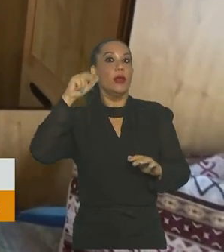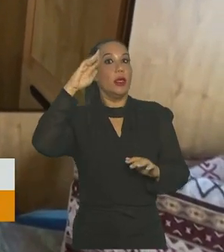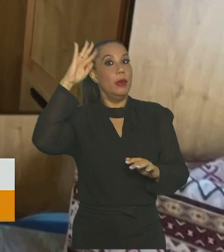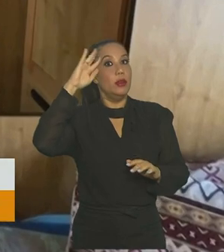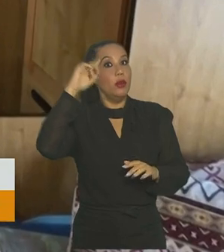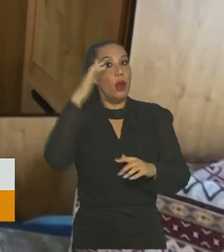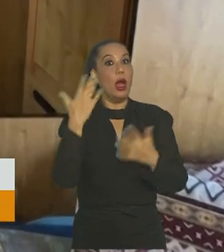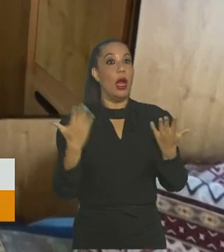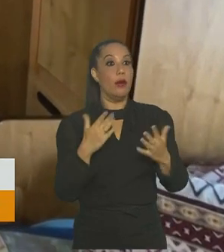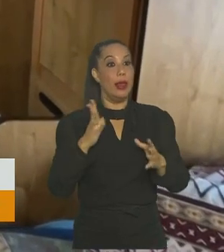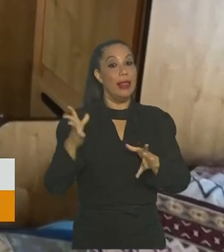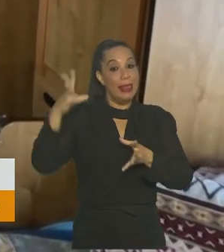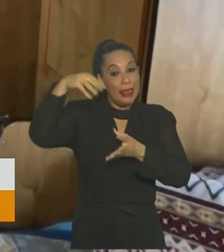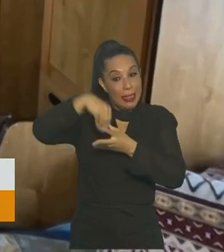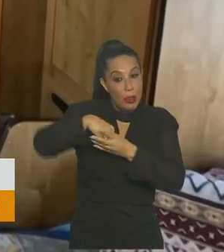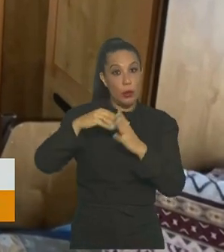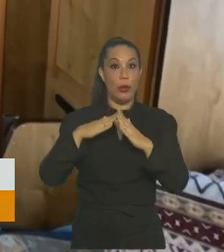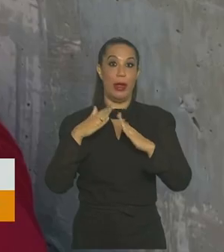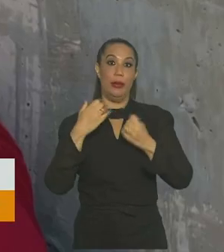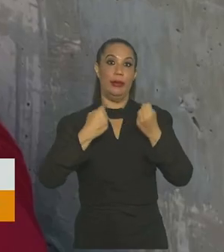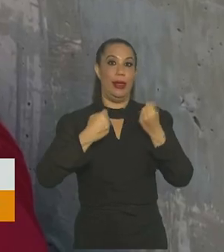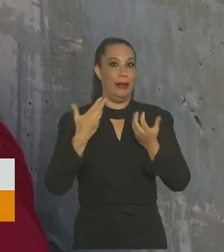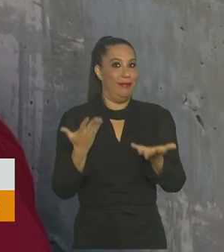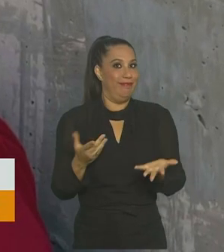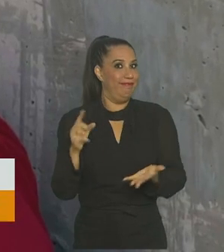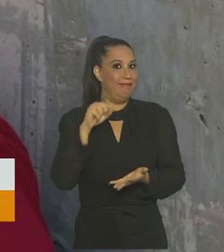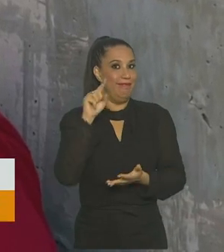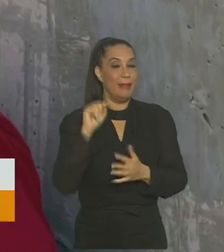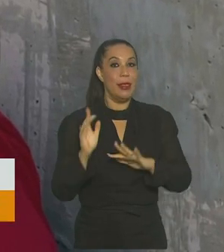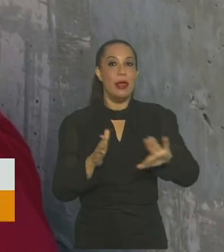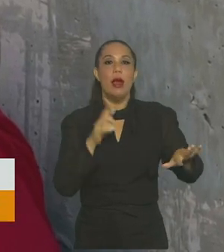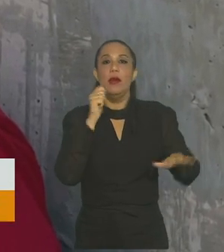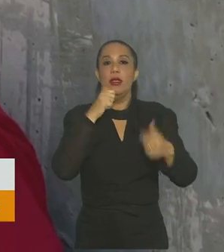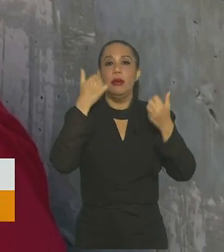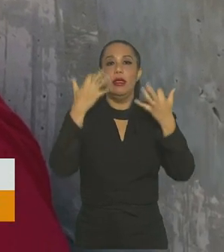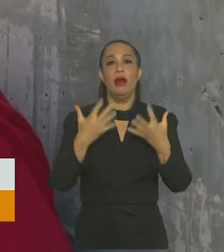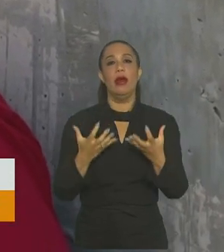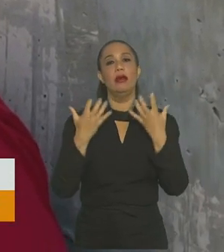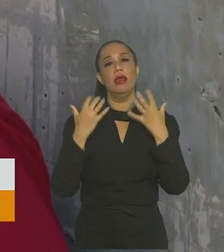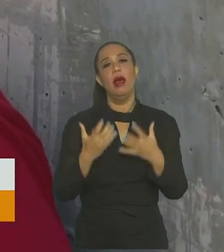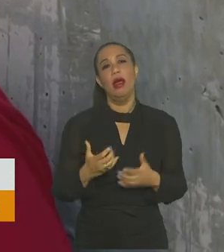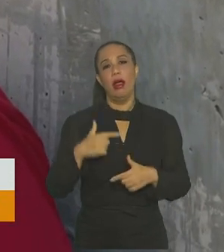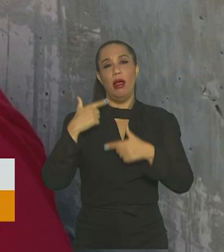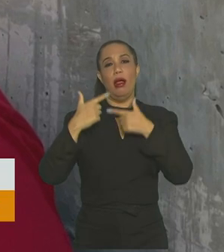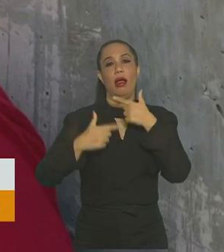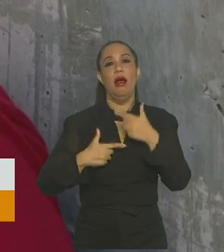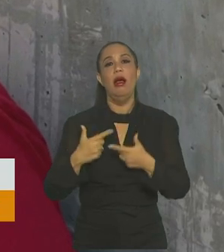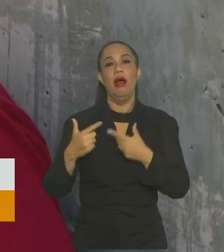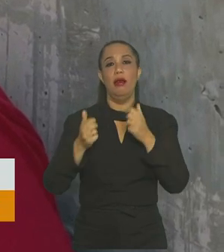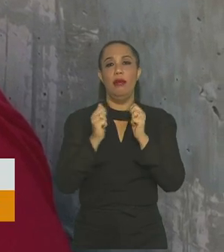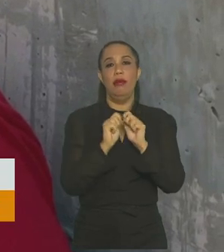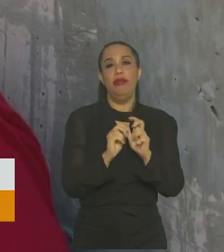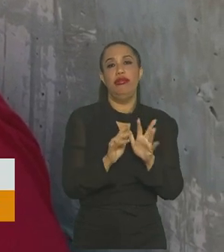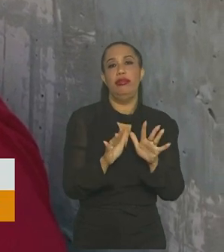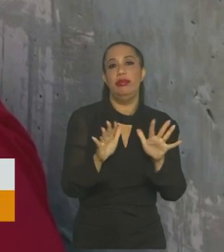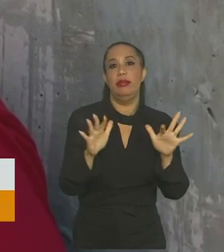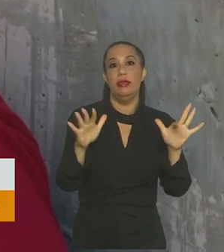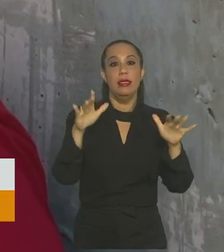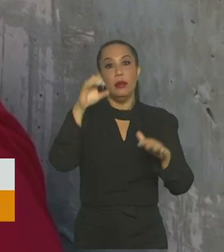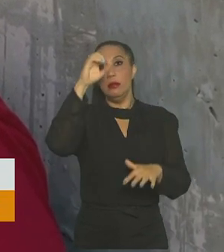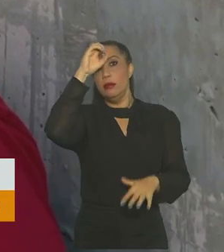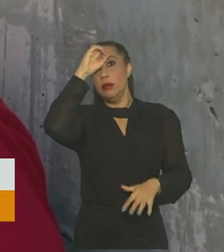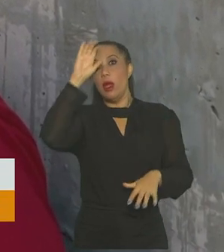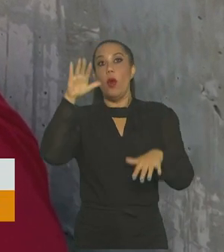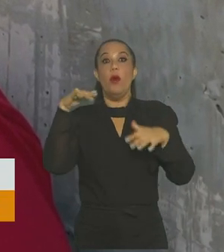que fosse ter que viver dentro dele. A mulher conta que está cansada de lutar contra as cinzas e que eles não sabem